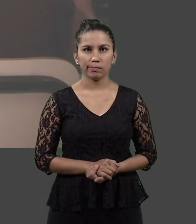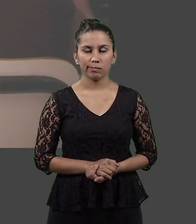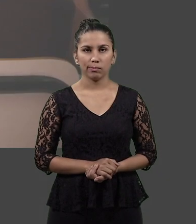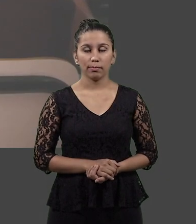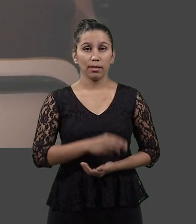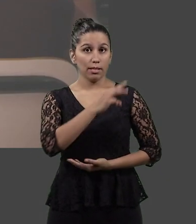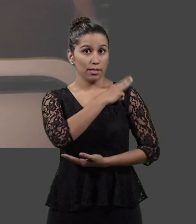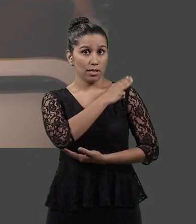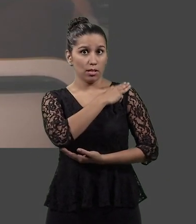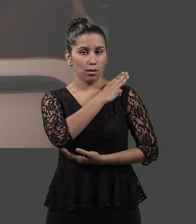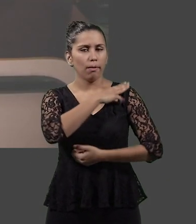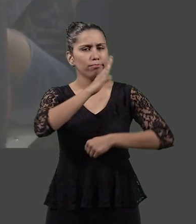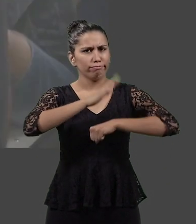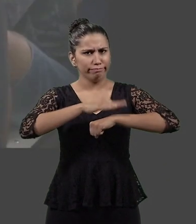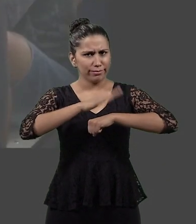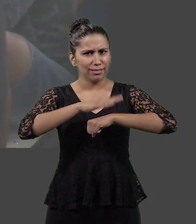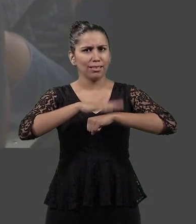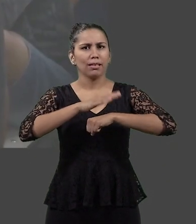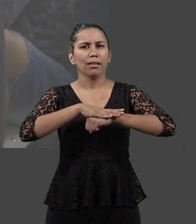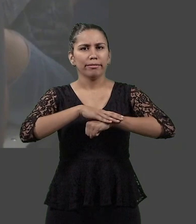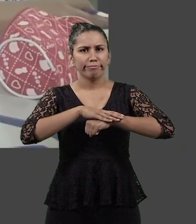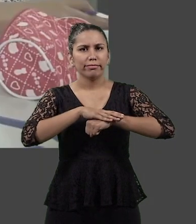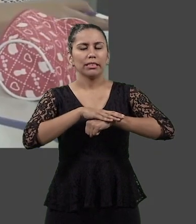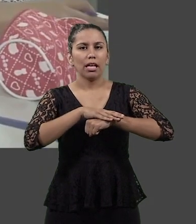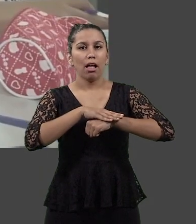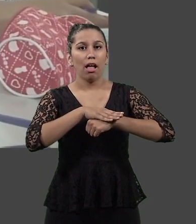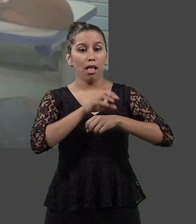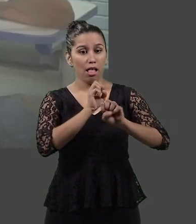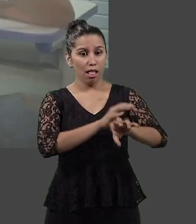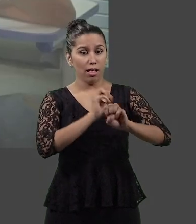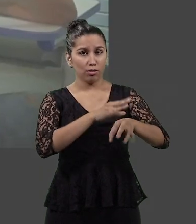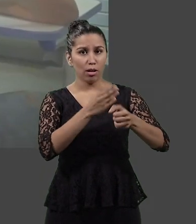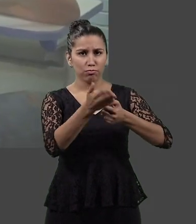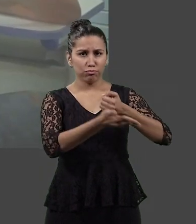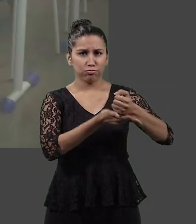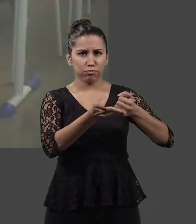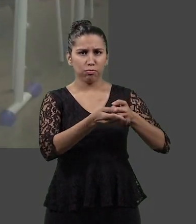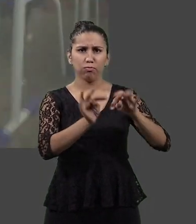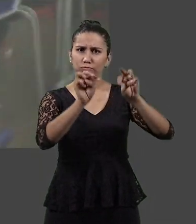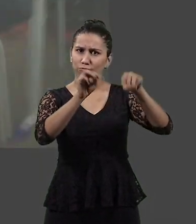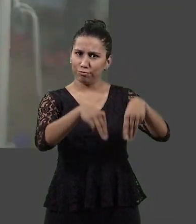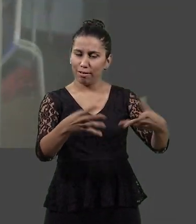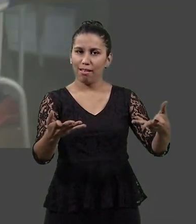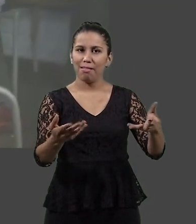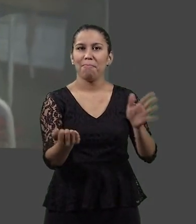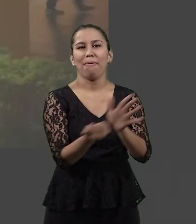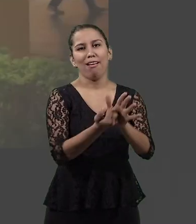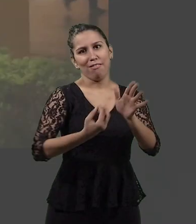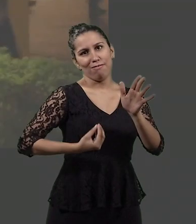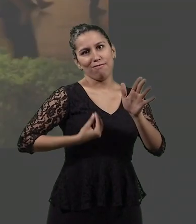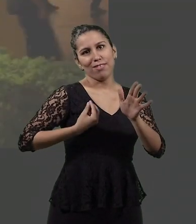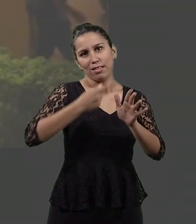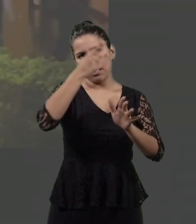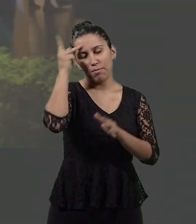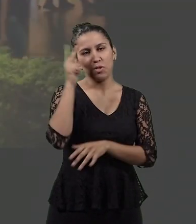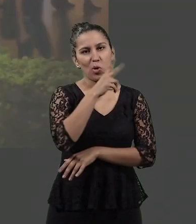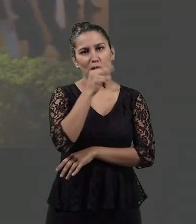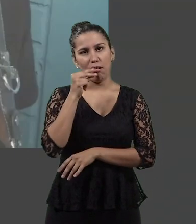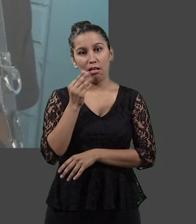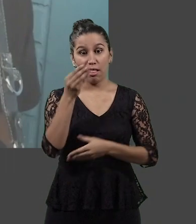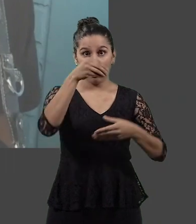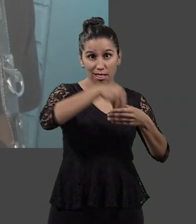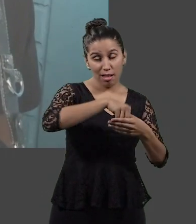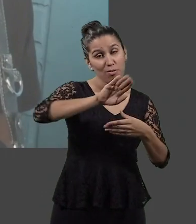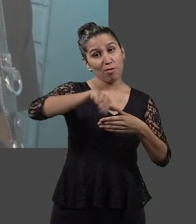Ensino médio, etapa que fecha o ciclo da educação básica e marca a vida dos adolescentes, dentro e fora das escolas.